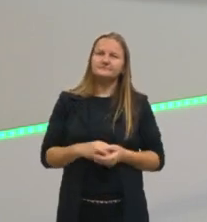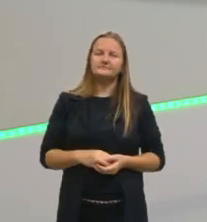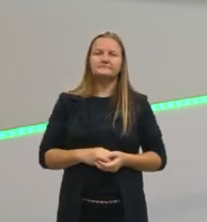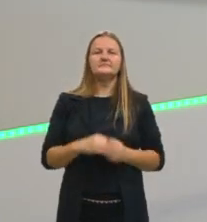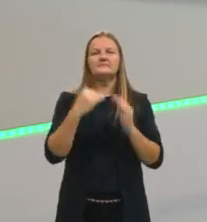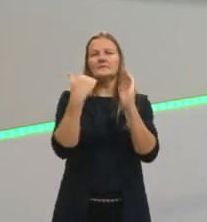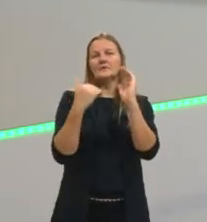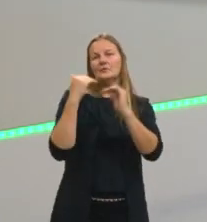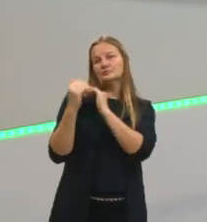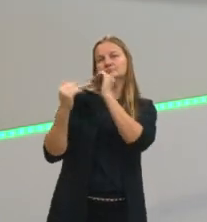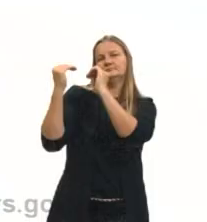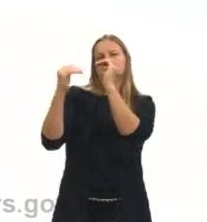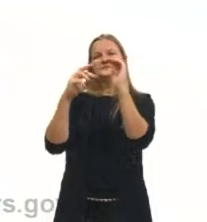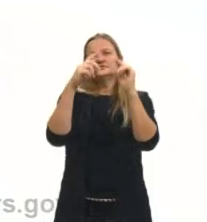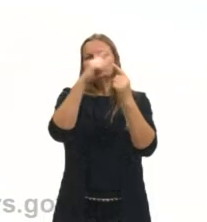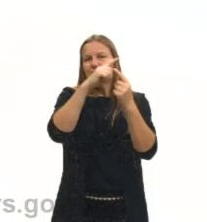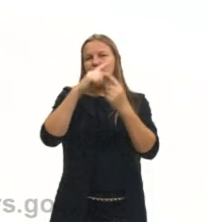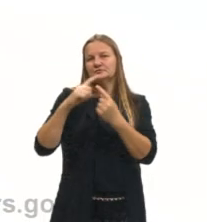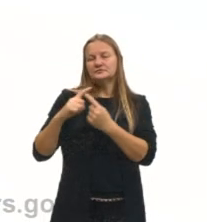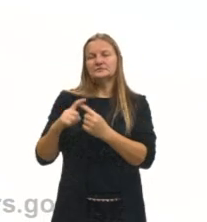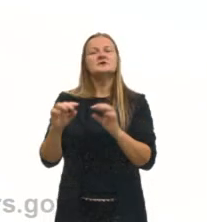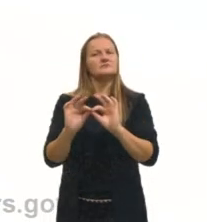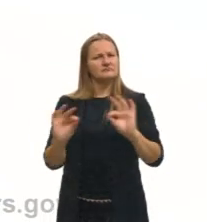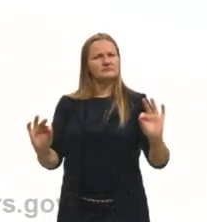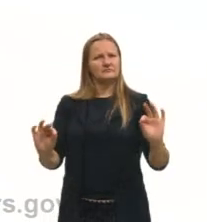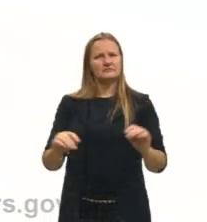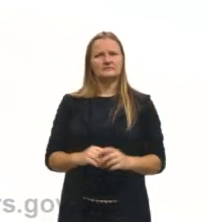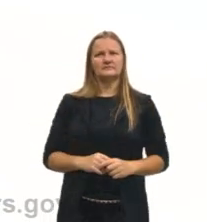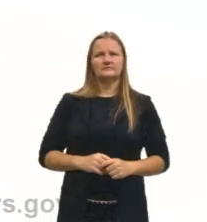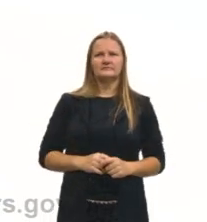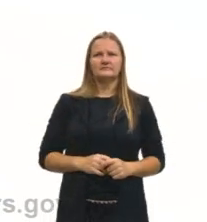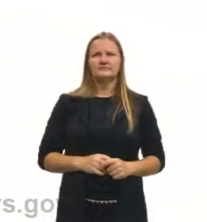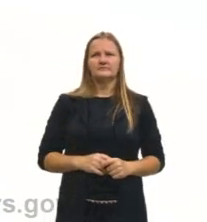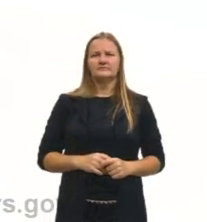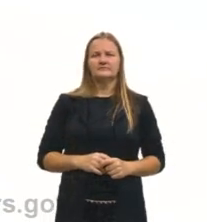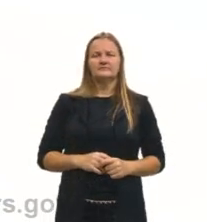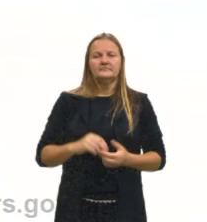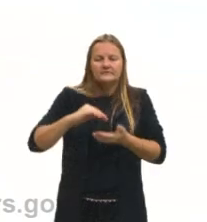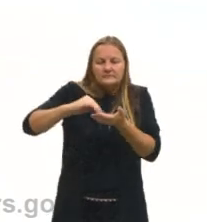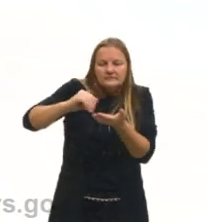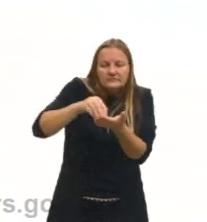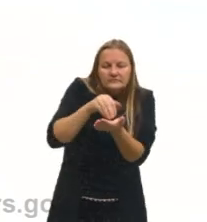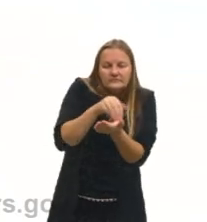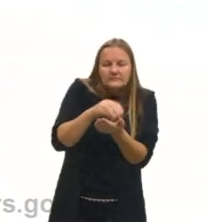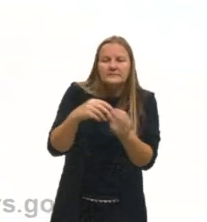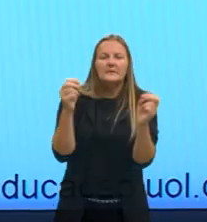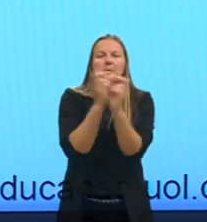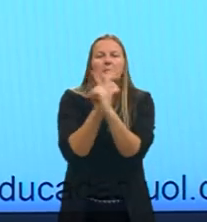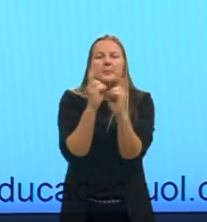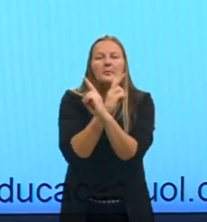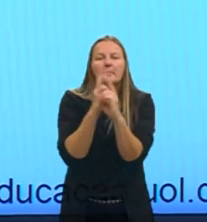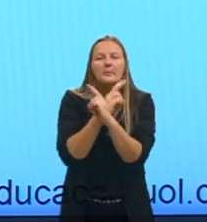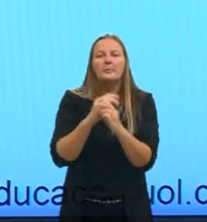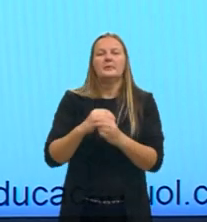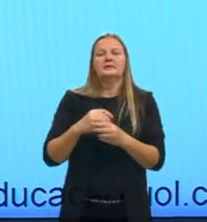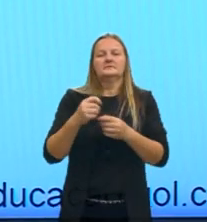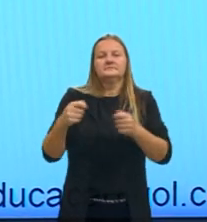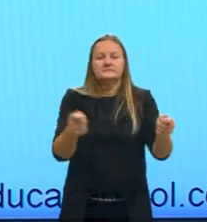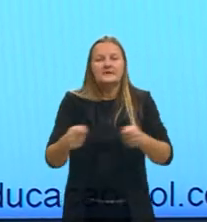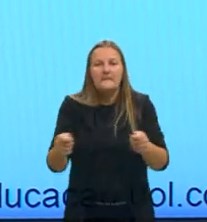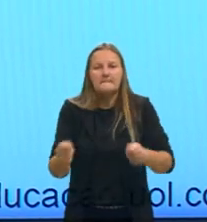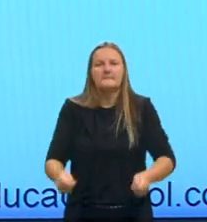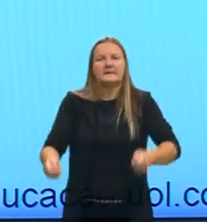processos, aqui são processos simples, eu trouxe aqui a catação, a ventilação na colheita de grãos,